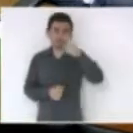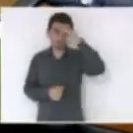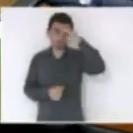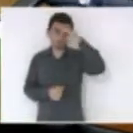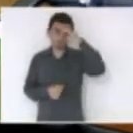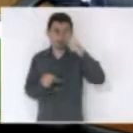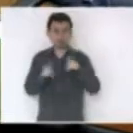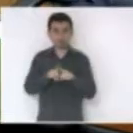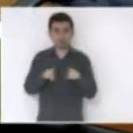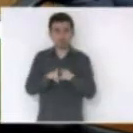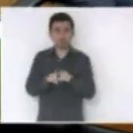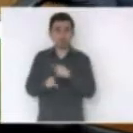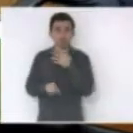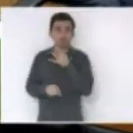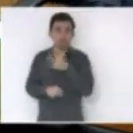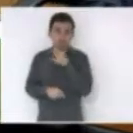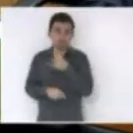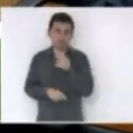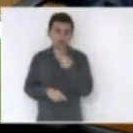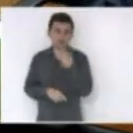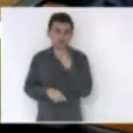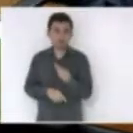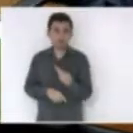Cobalchini até um pouco